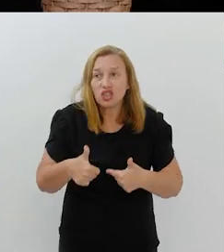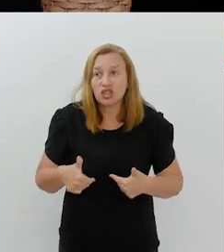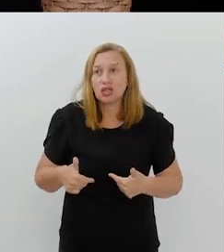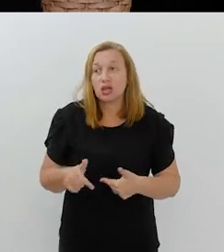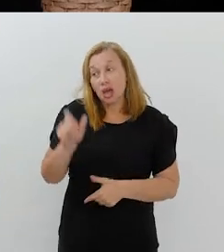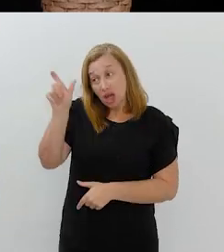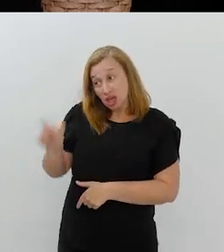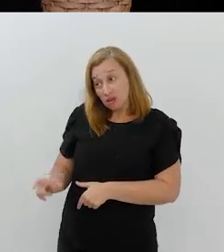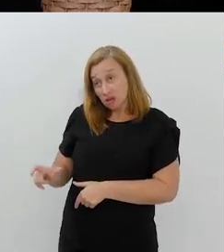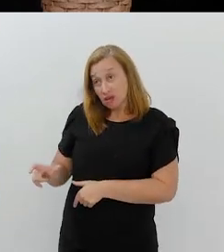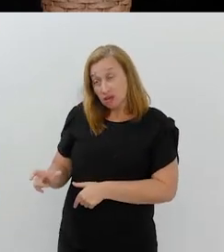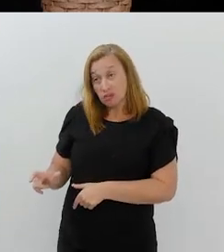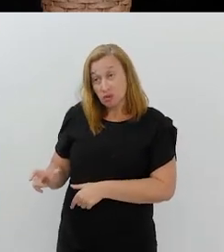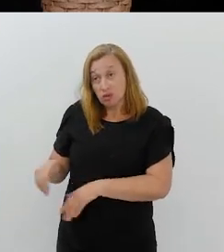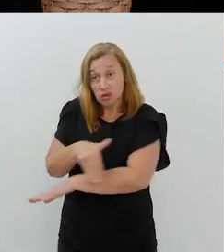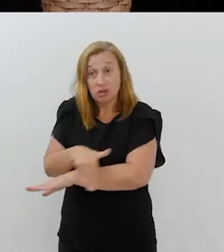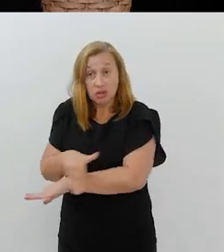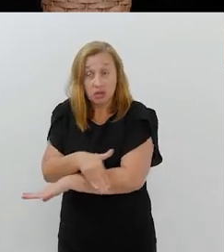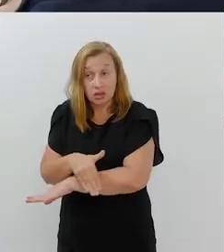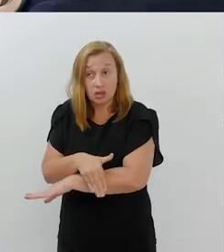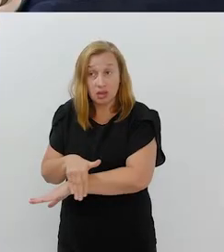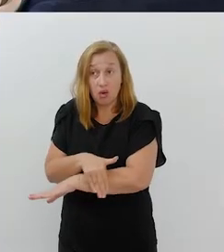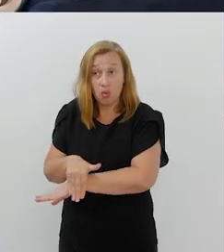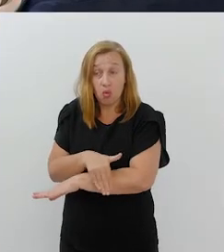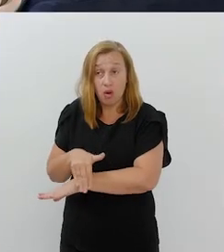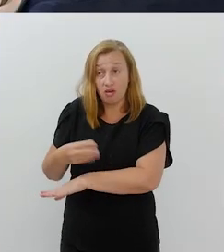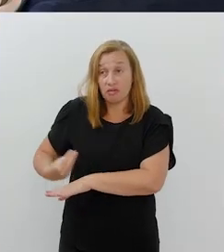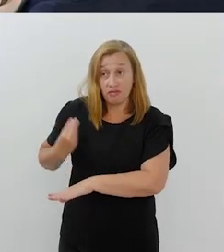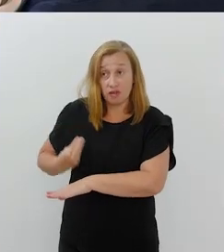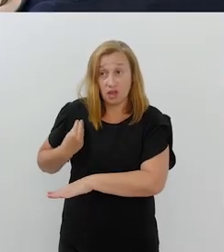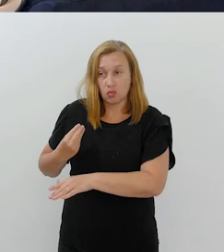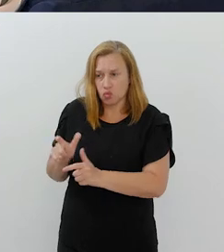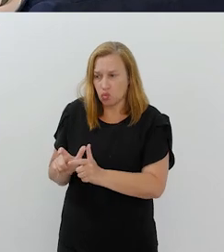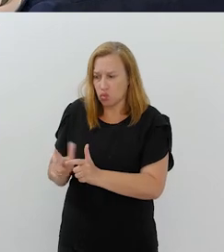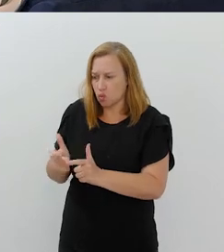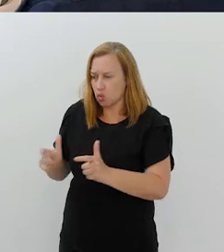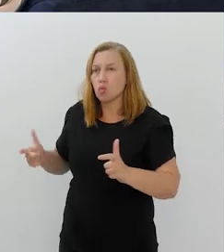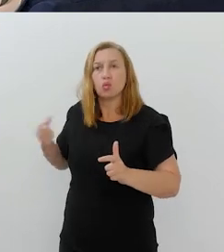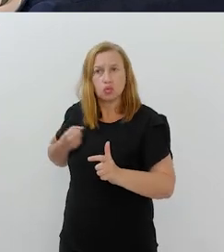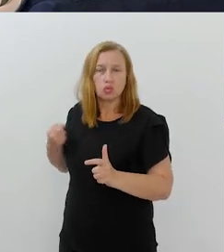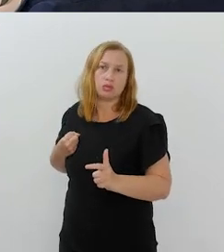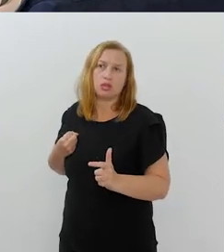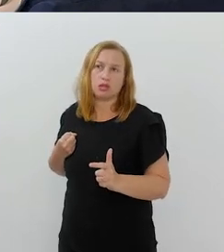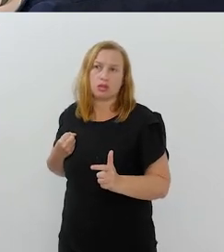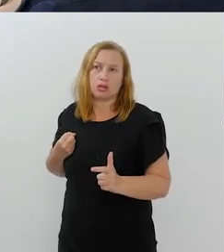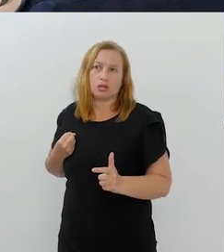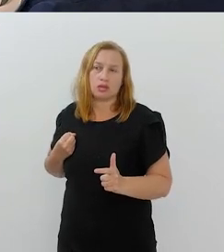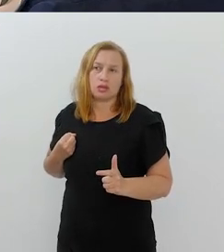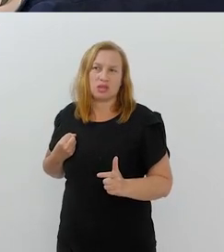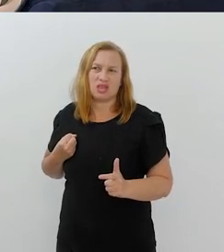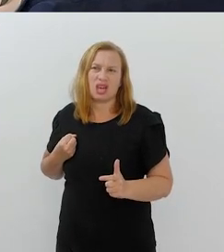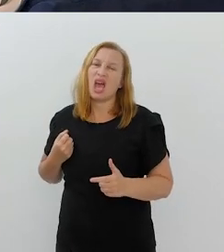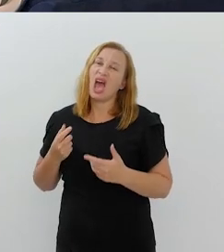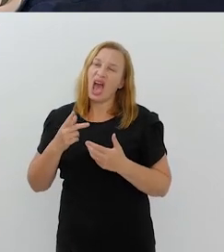elas não saem do papel. Porque as pessoas estão lá e estão crescendo e estão aumentando.